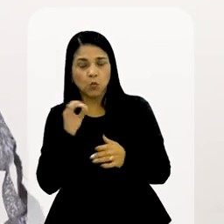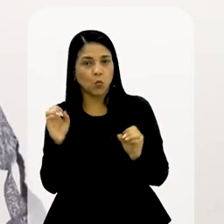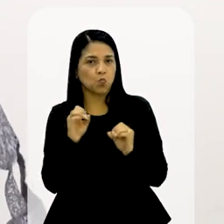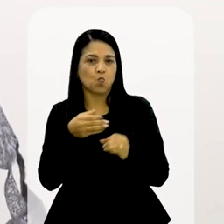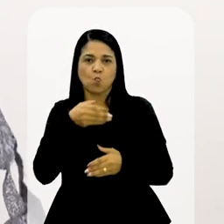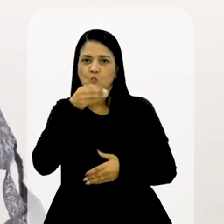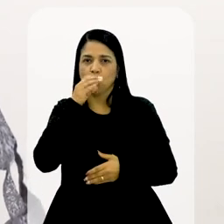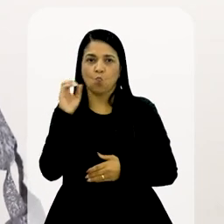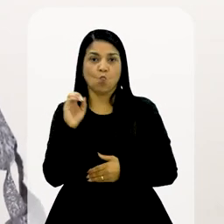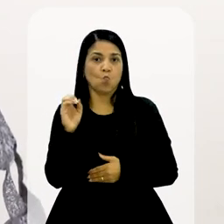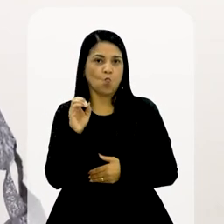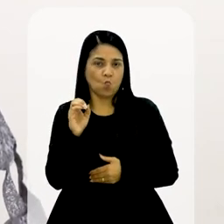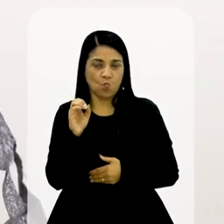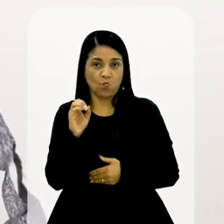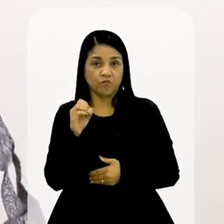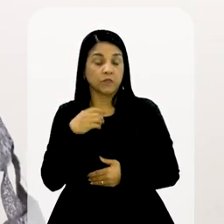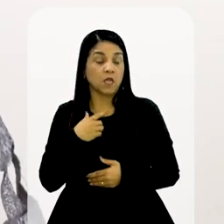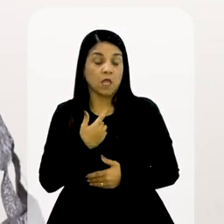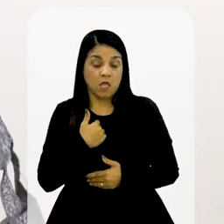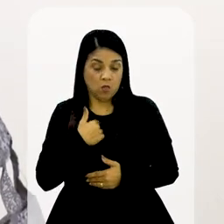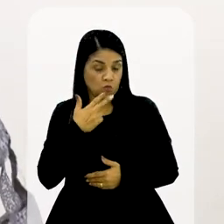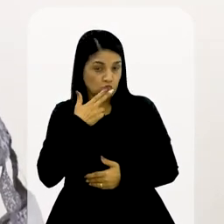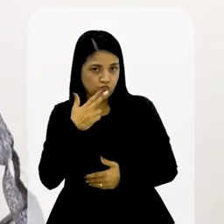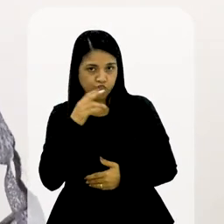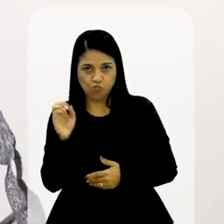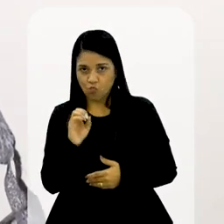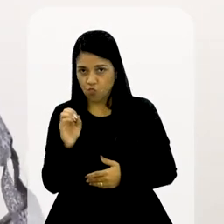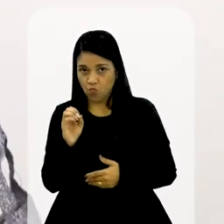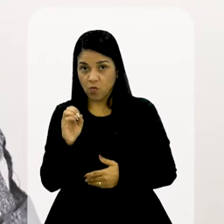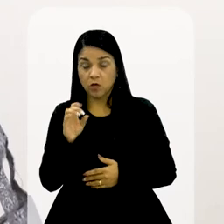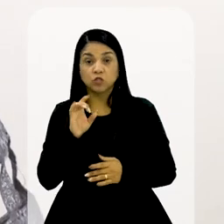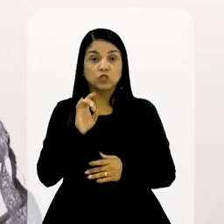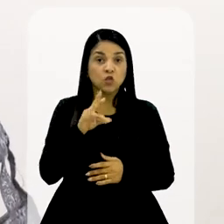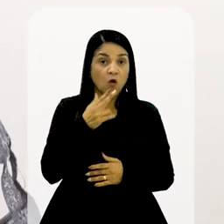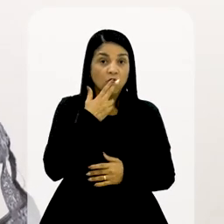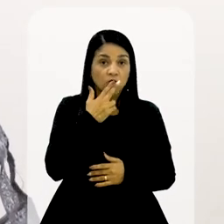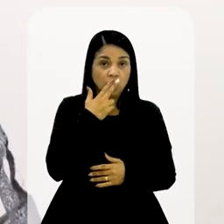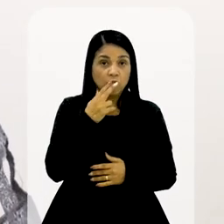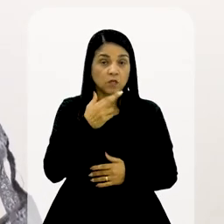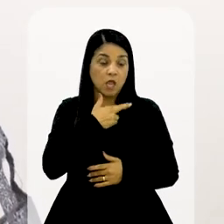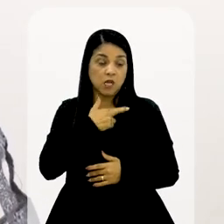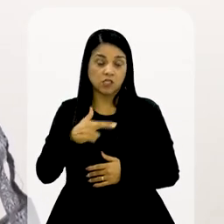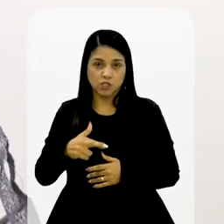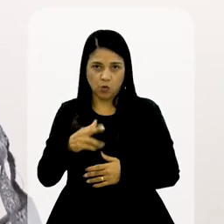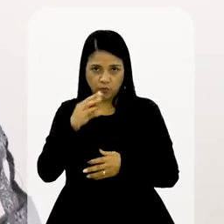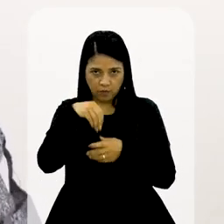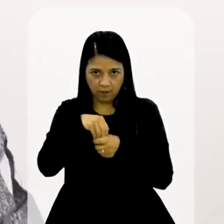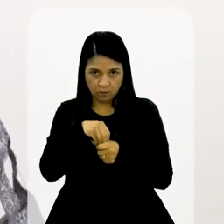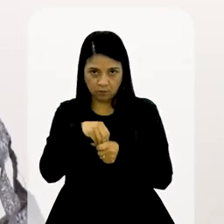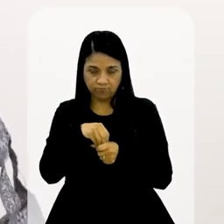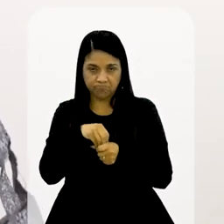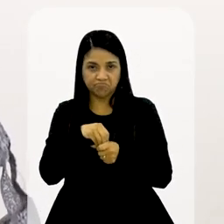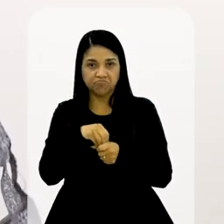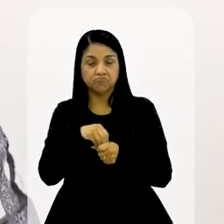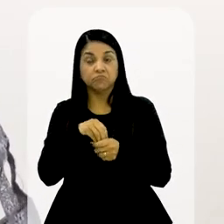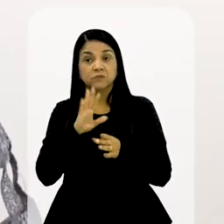eu não bebia bebida alcoólica. Eu não fumo, só fumo religiosamente, então também já passava esse